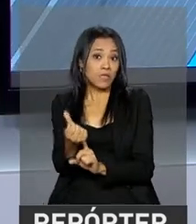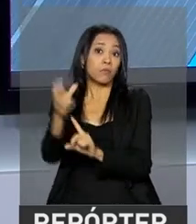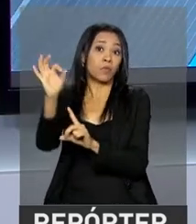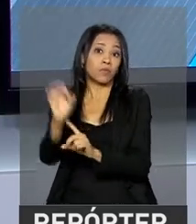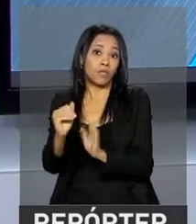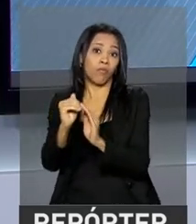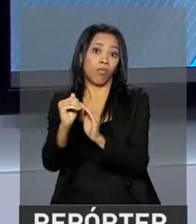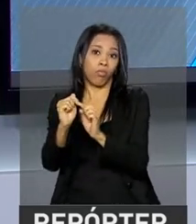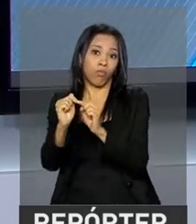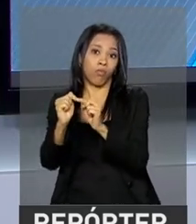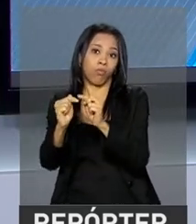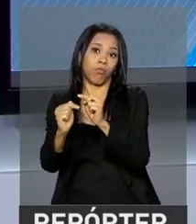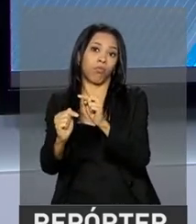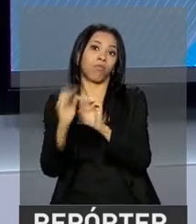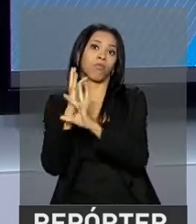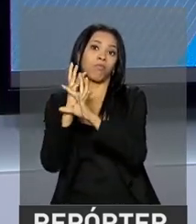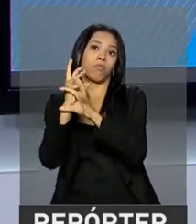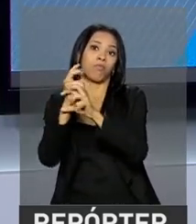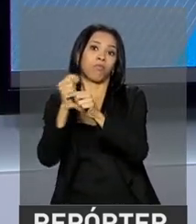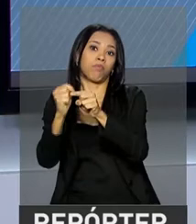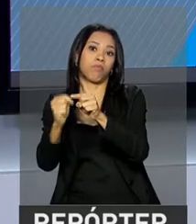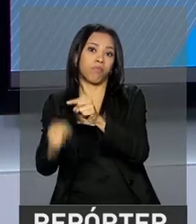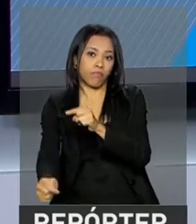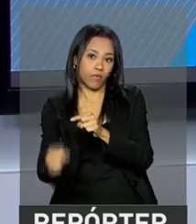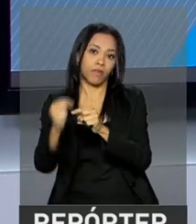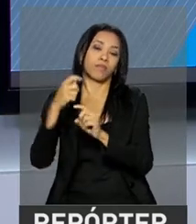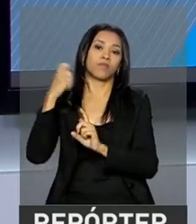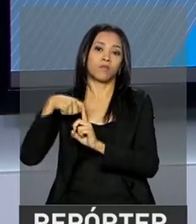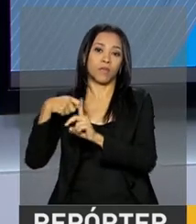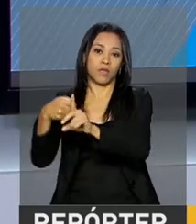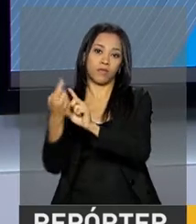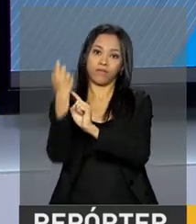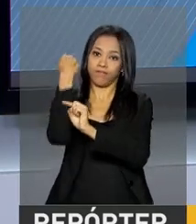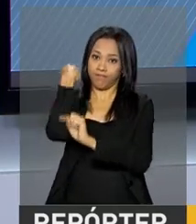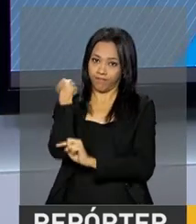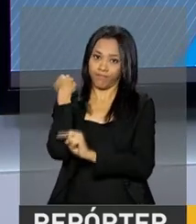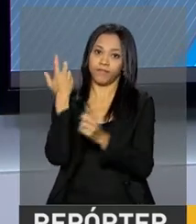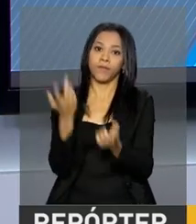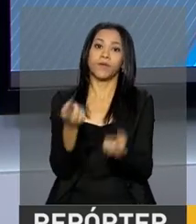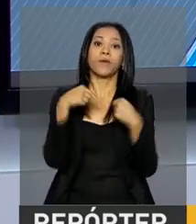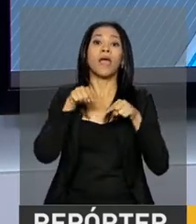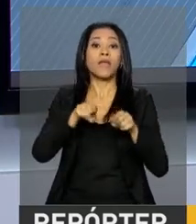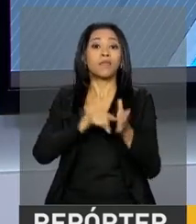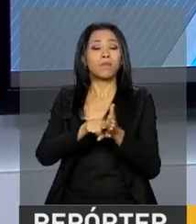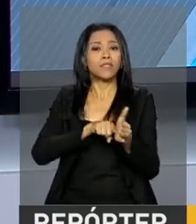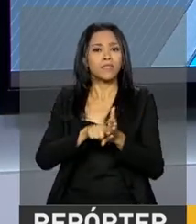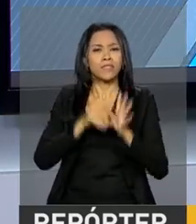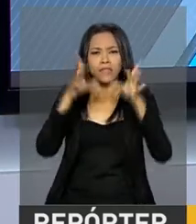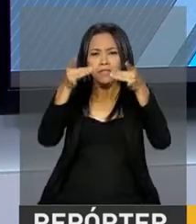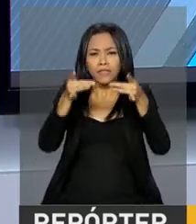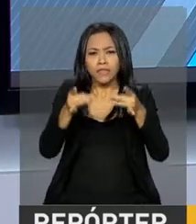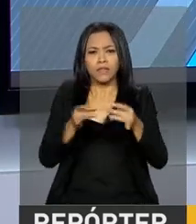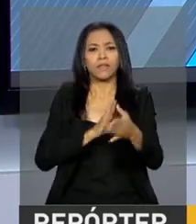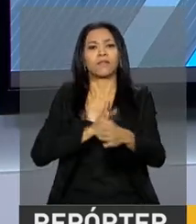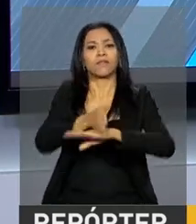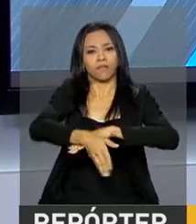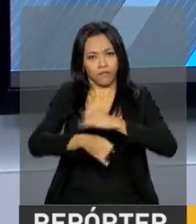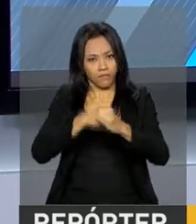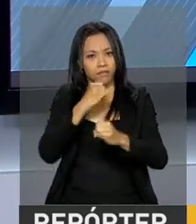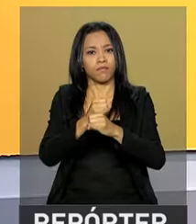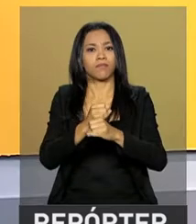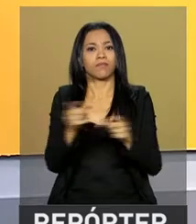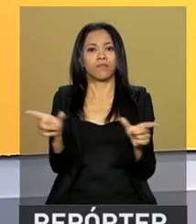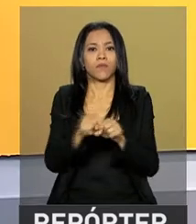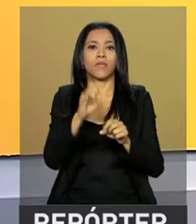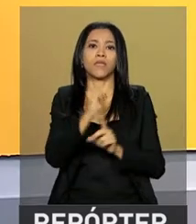queda acumulada nos dois meses anteriores. A pesquisa completa está no site do IBGE.